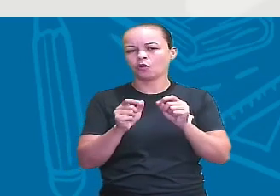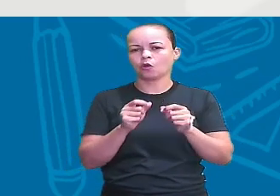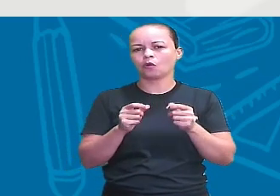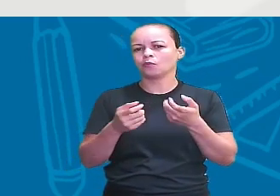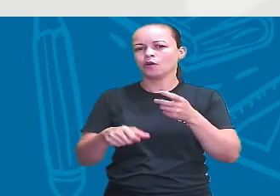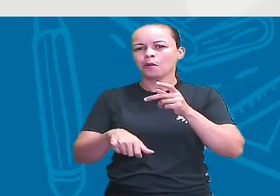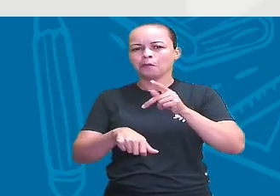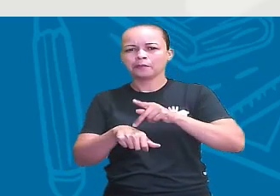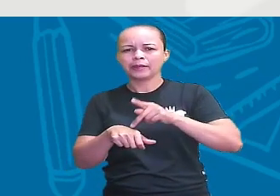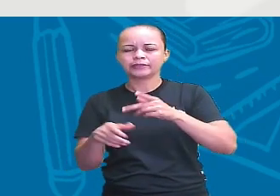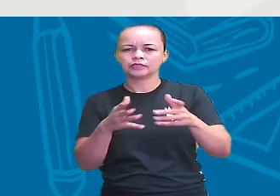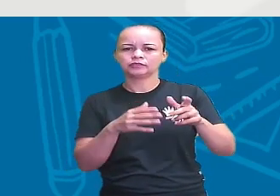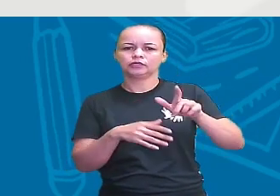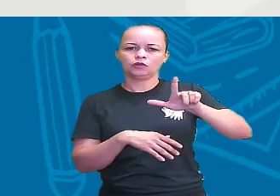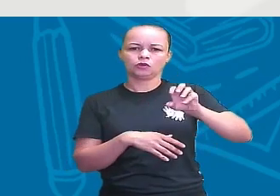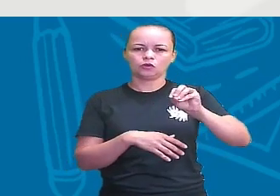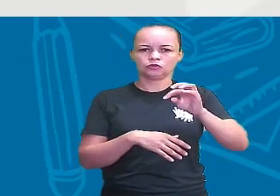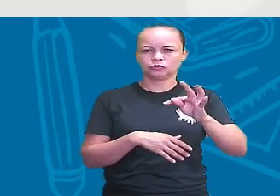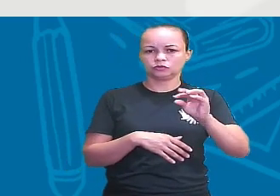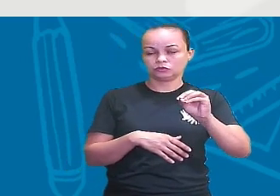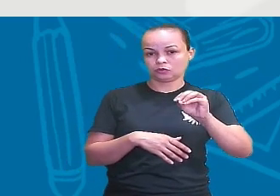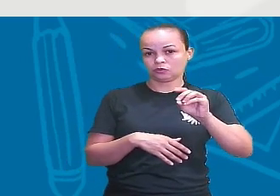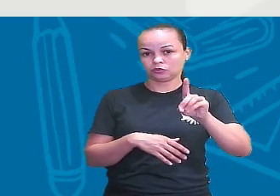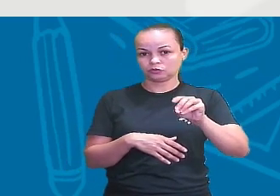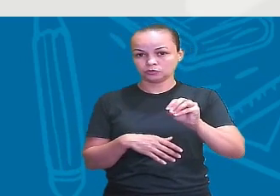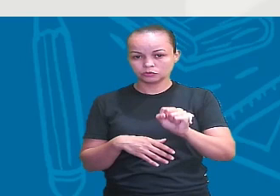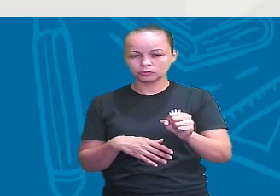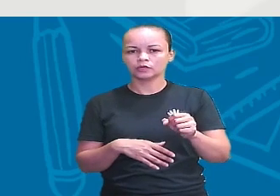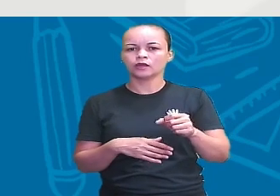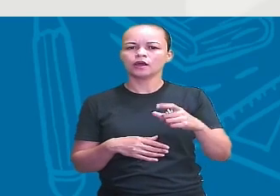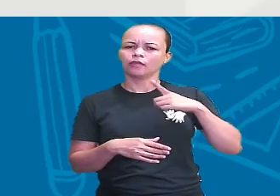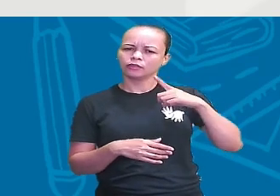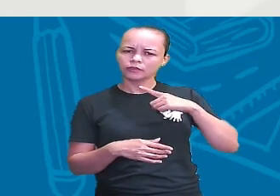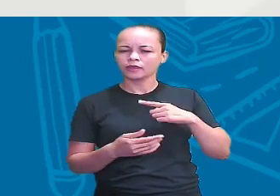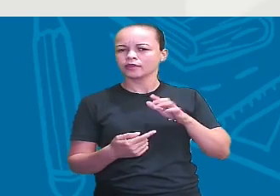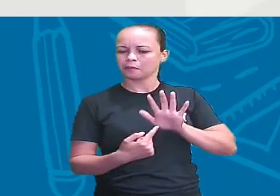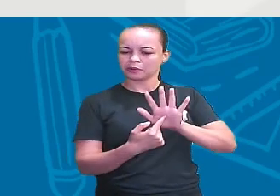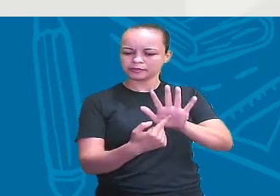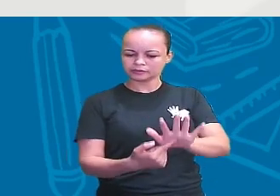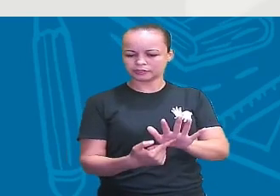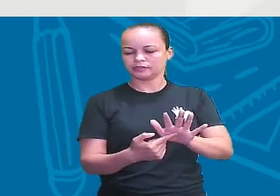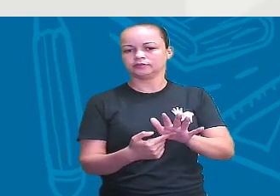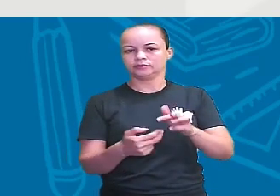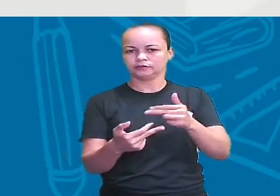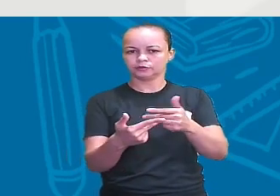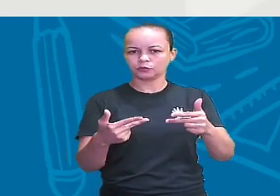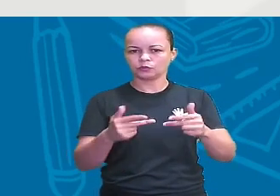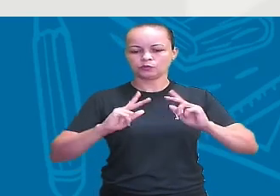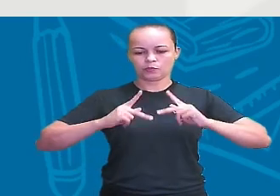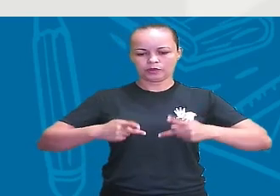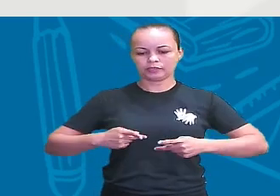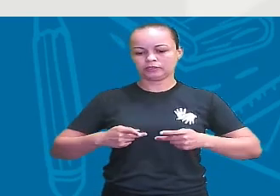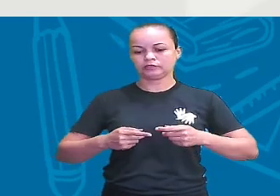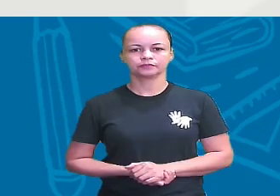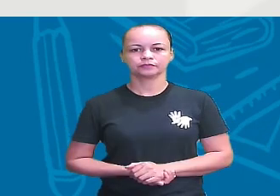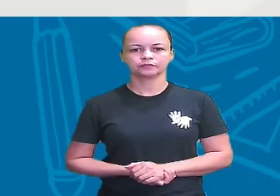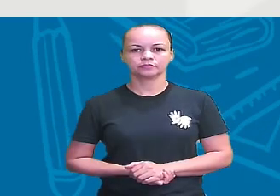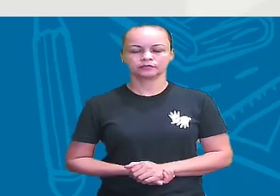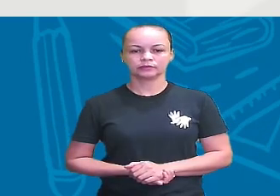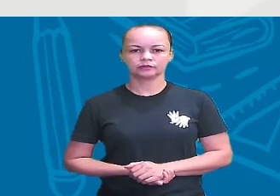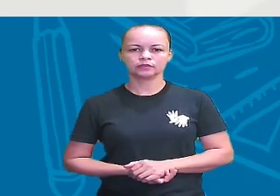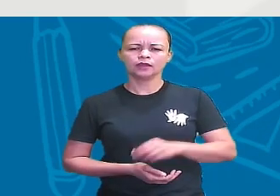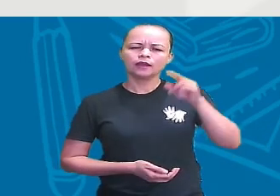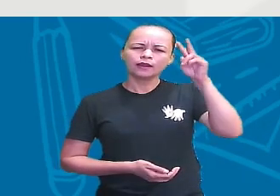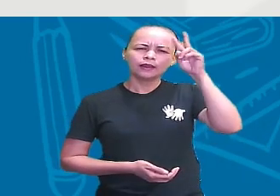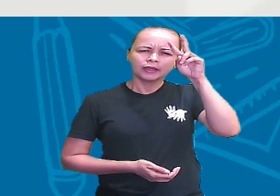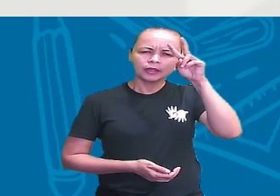e Los Todos, na Argentina, né, tinha a presença de indícios humanos com cerca de 13 e 15 mil anos atrás. Lembra